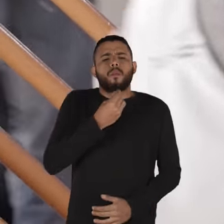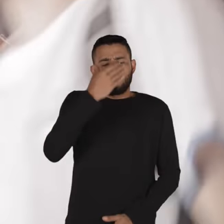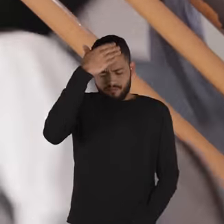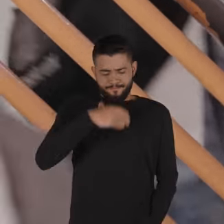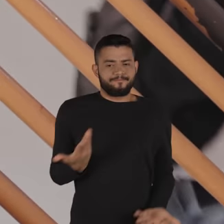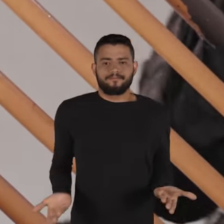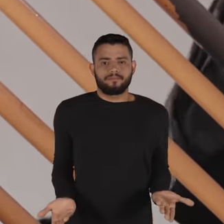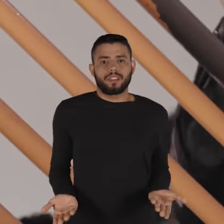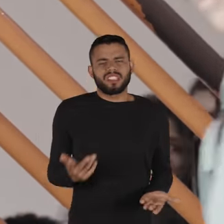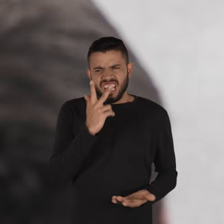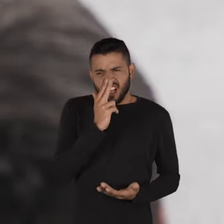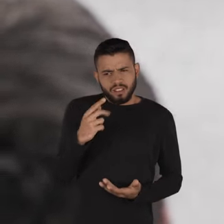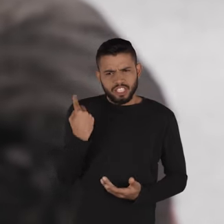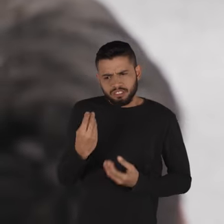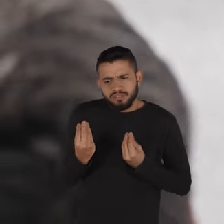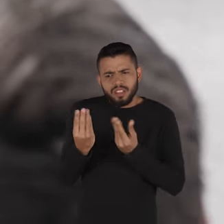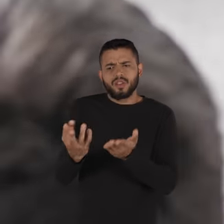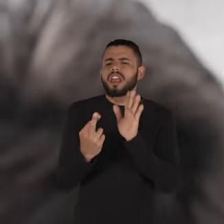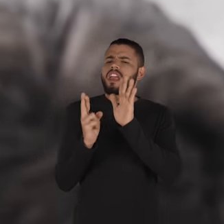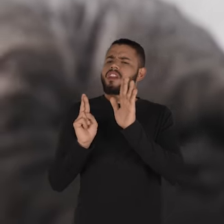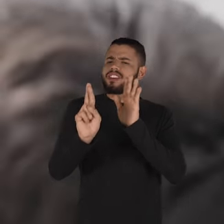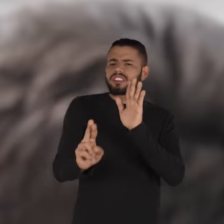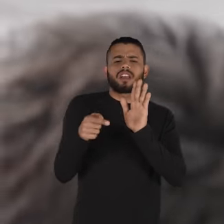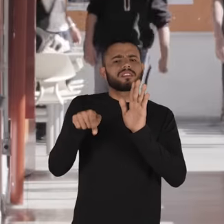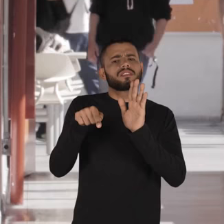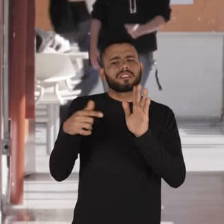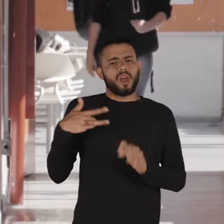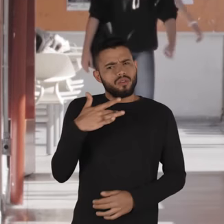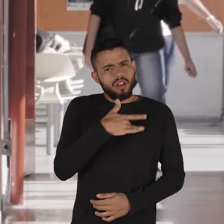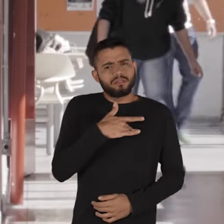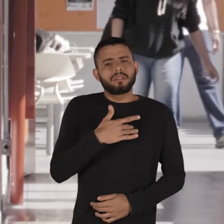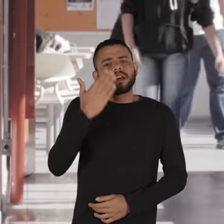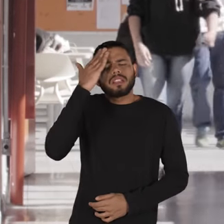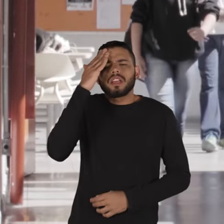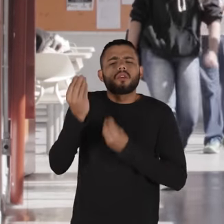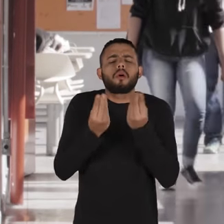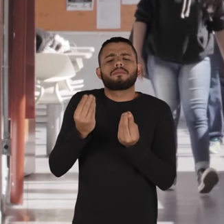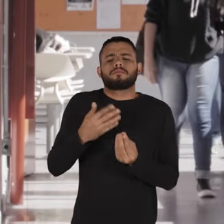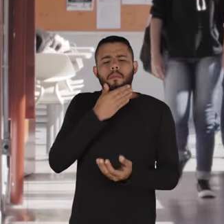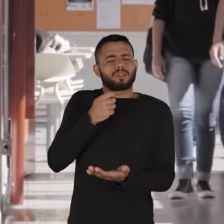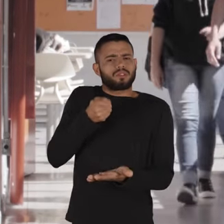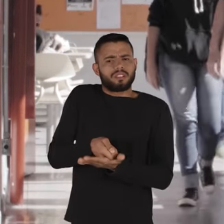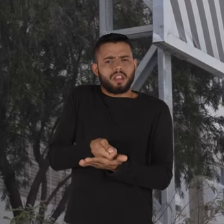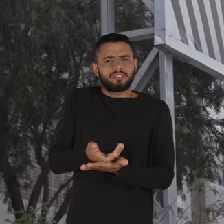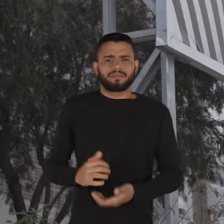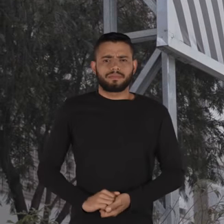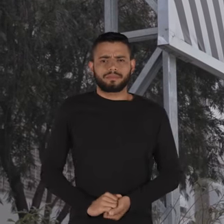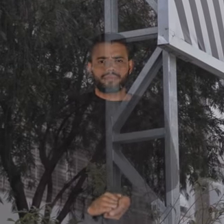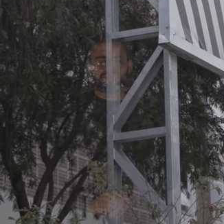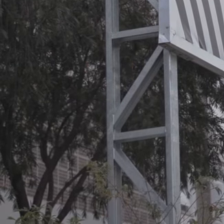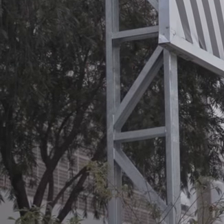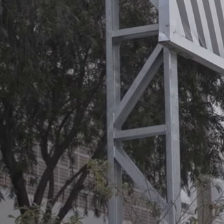homem. Será que estamos oferecendo aos meninos referenciais saudáveis para compreender e expressar sua masculinidade? Alunos e